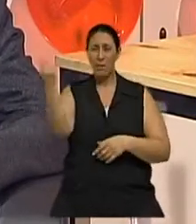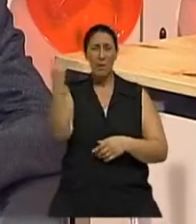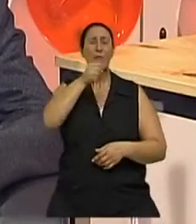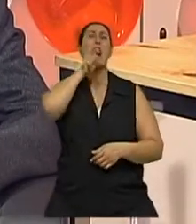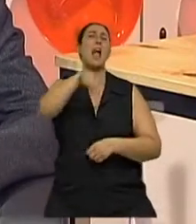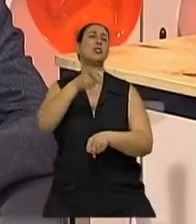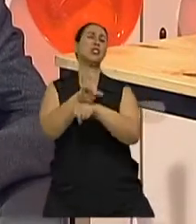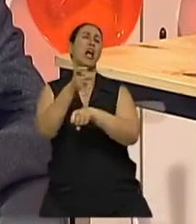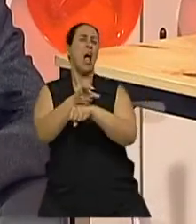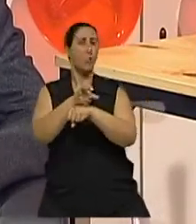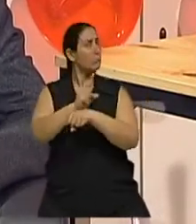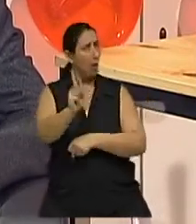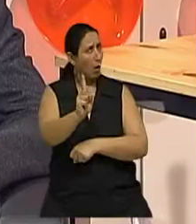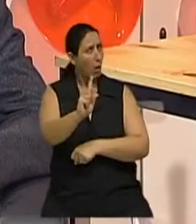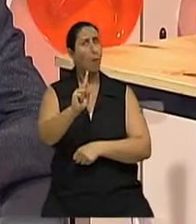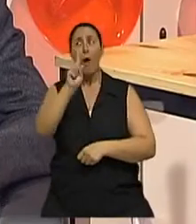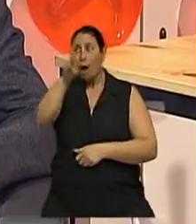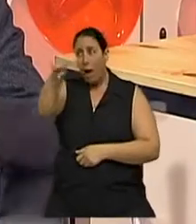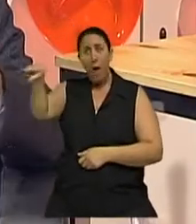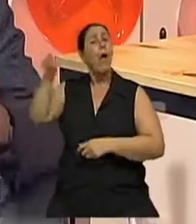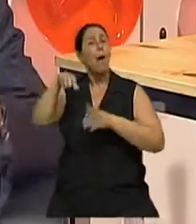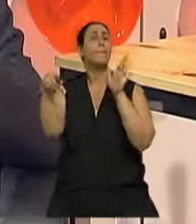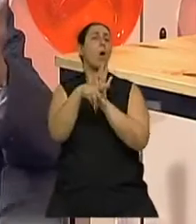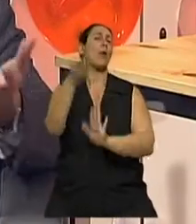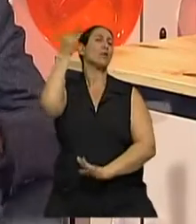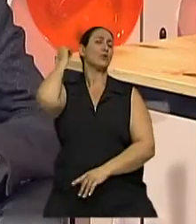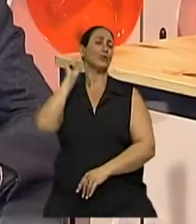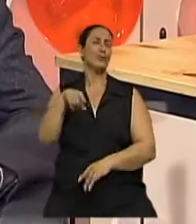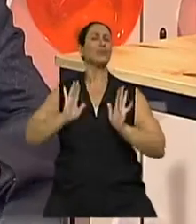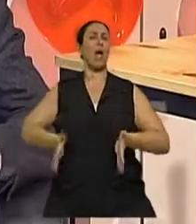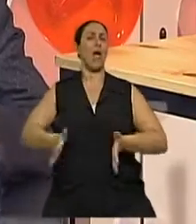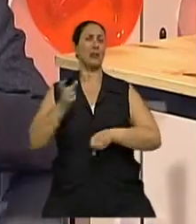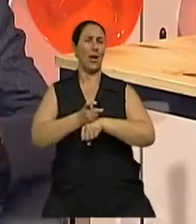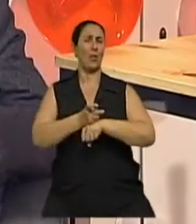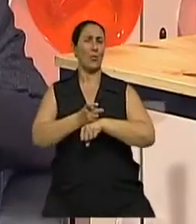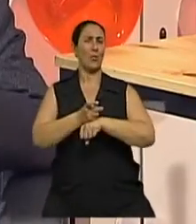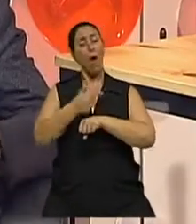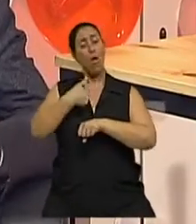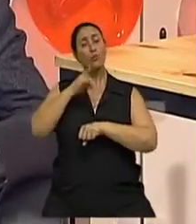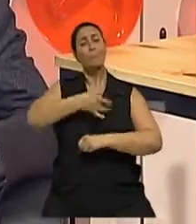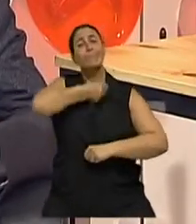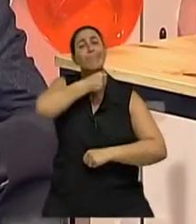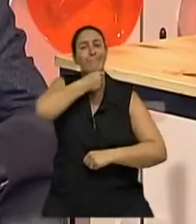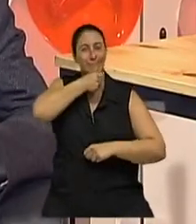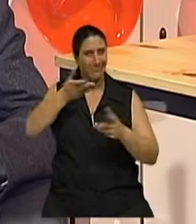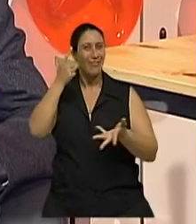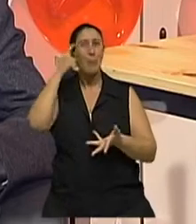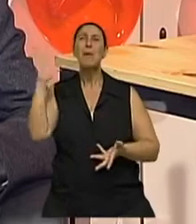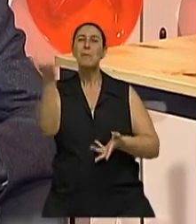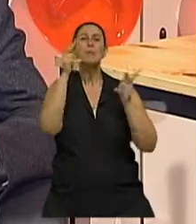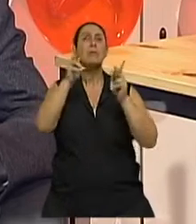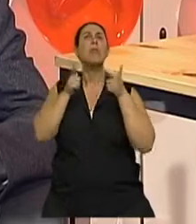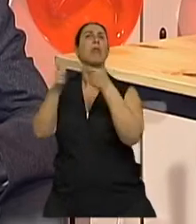a pessoa, claro que a passagem do tempo, a vida vai criando uma série de desafios, de dificuldades, enfim, mas